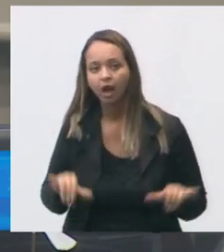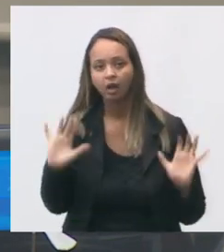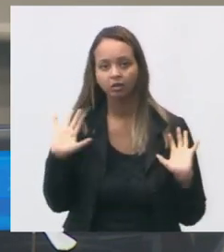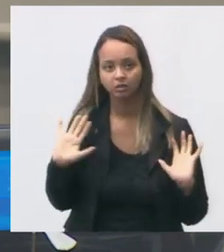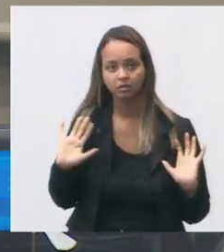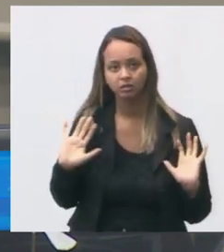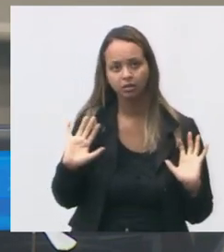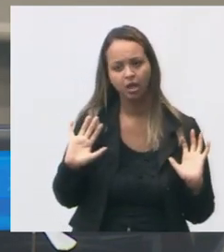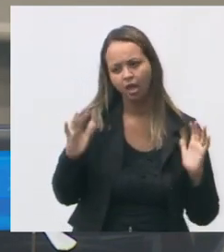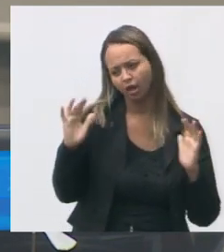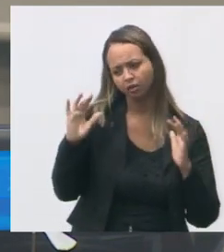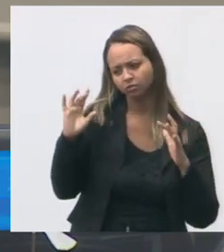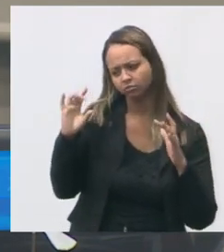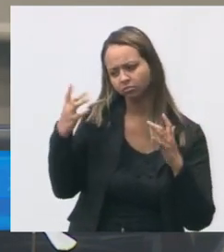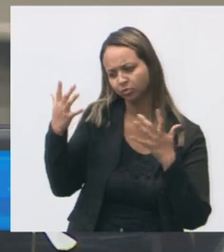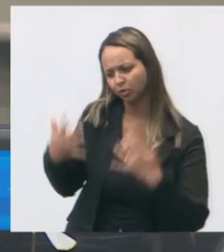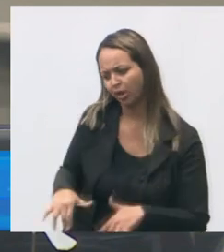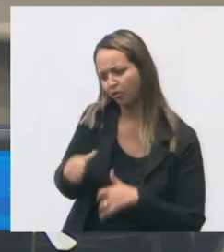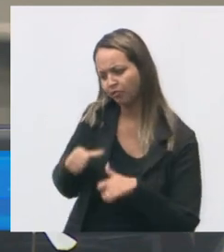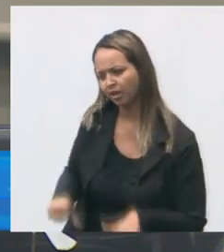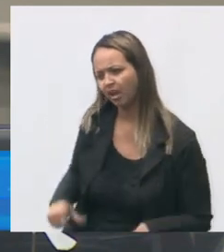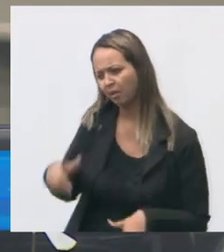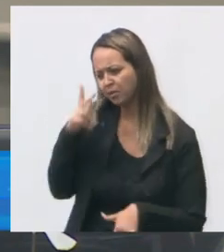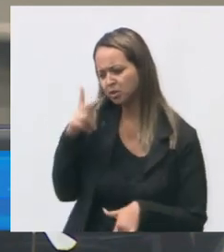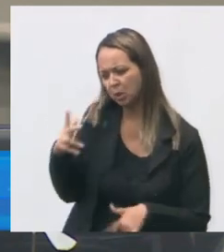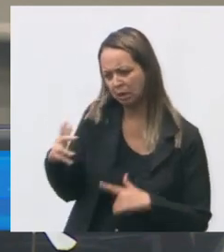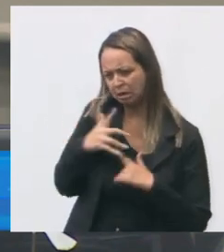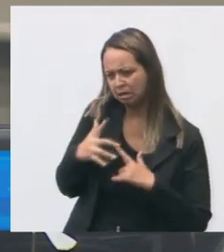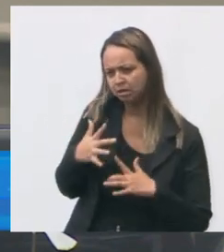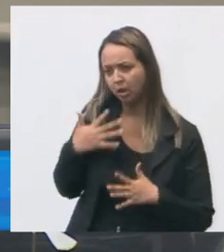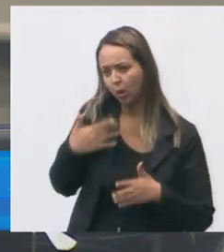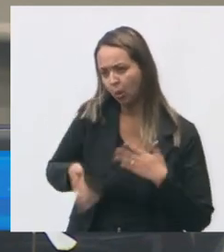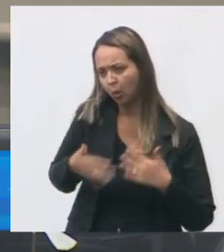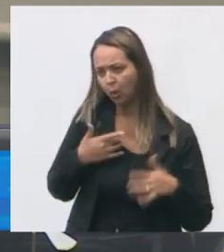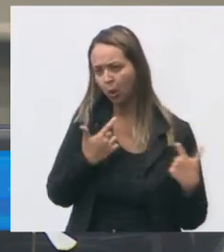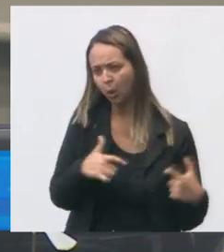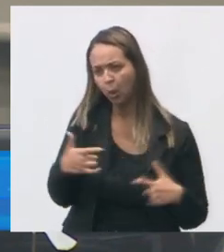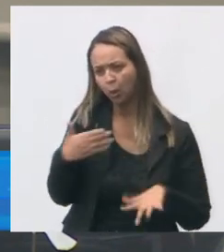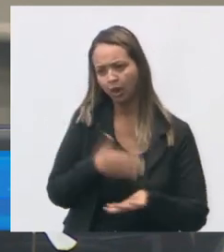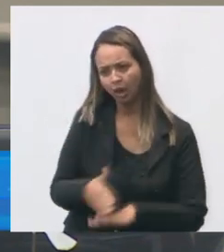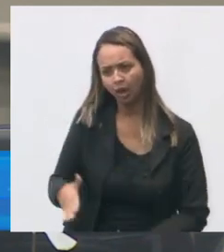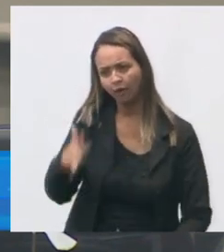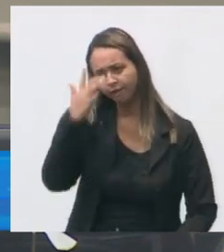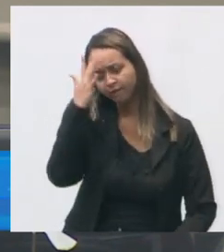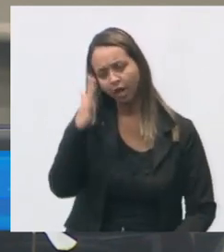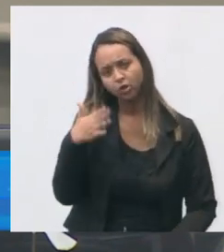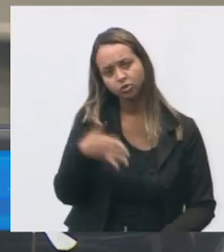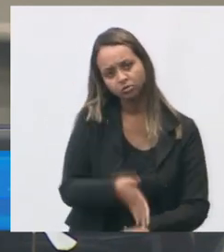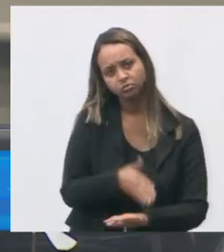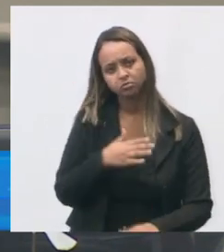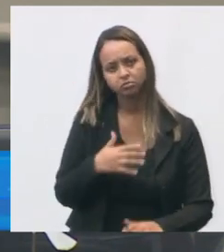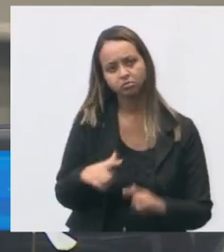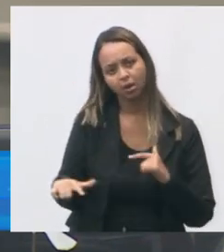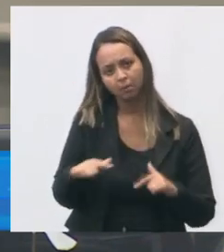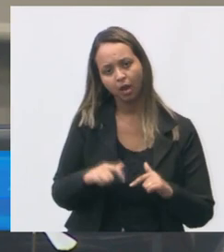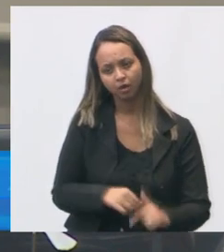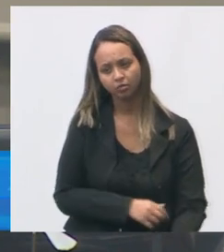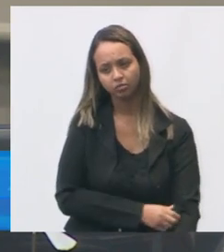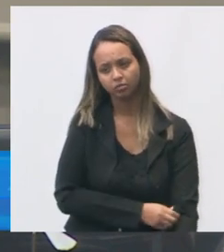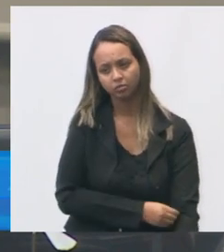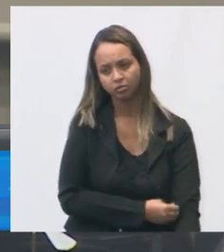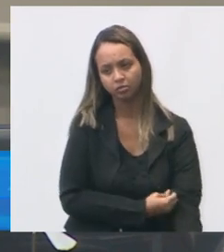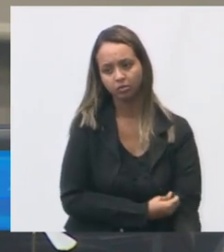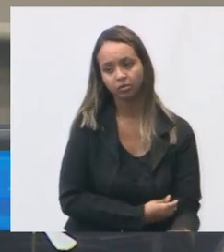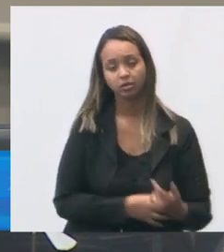só que ela falou não vou ficar aqui sofrendo ameaça se eu tenho emprego em qualquer lugar porque médico é fácil arrumar emprego só lembrando vereador Marzinho